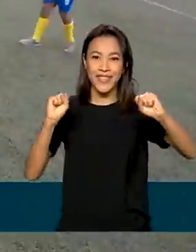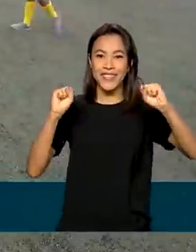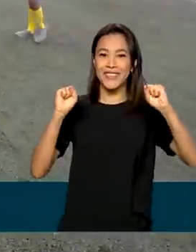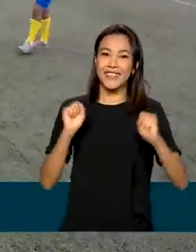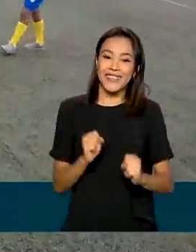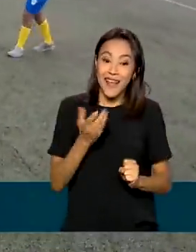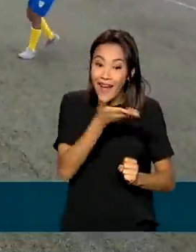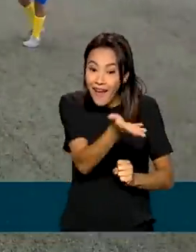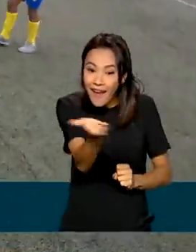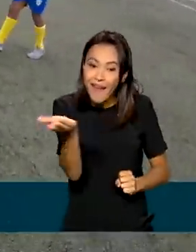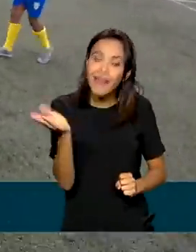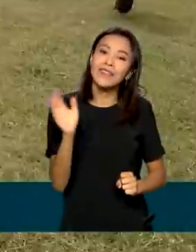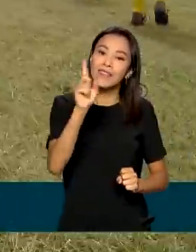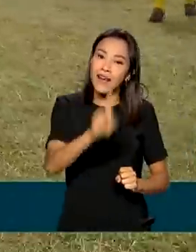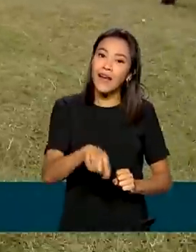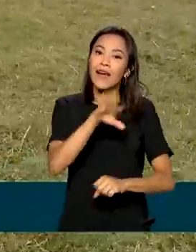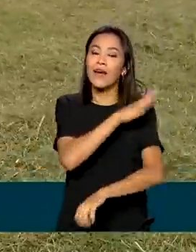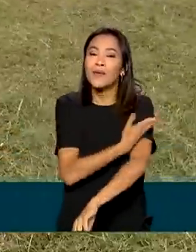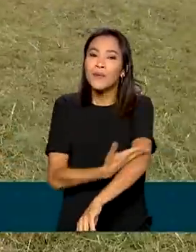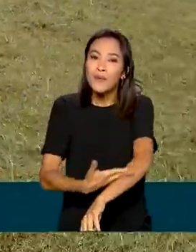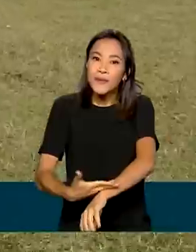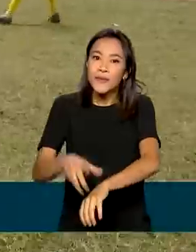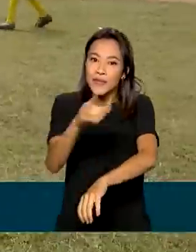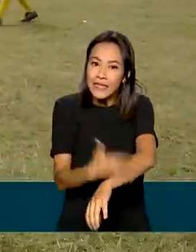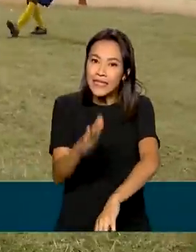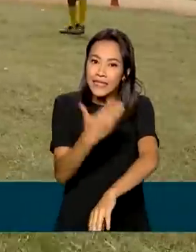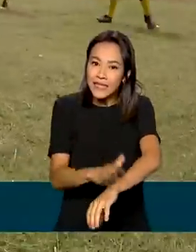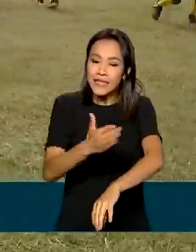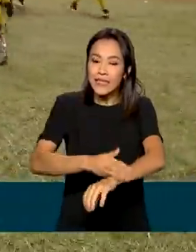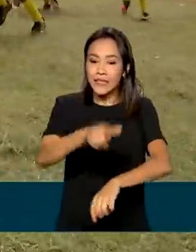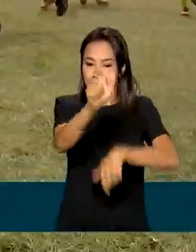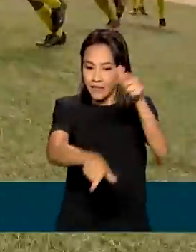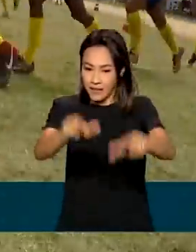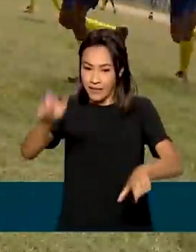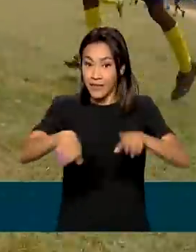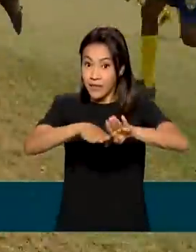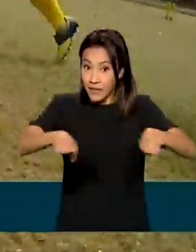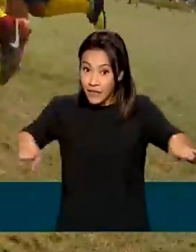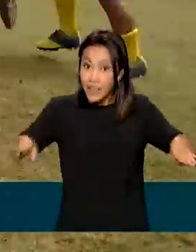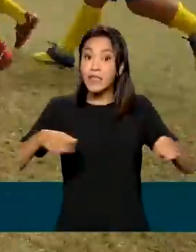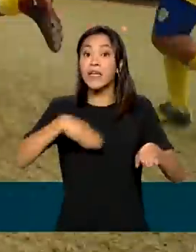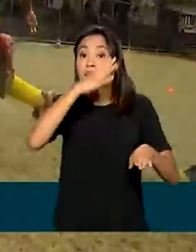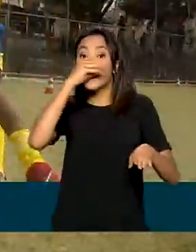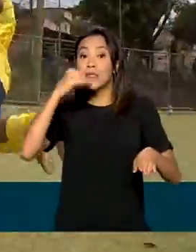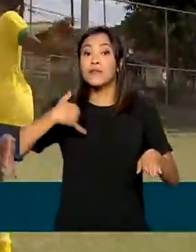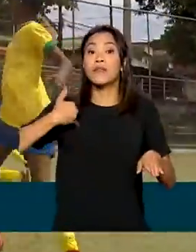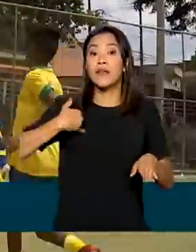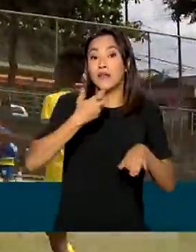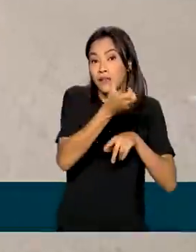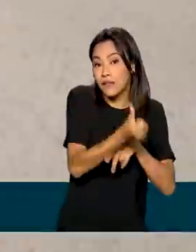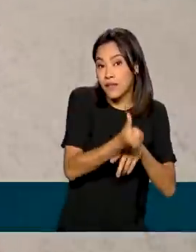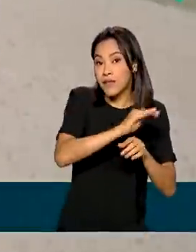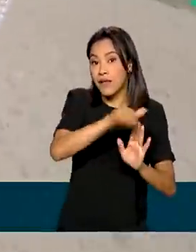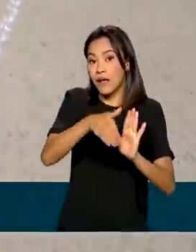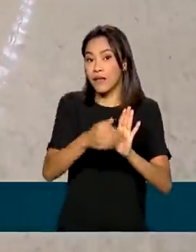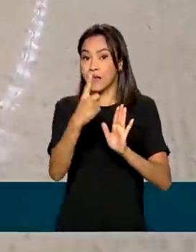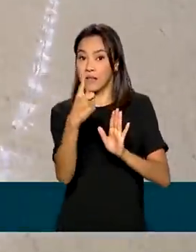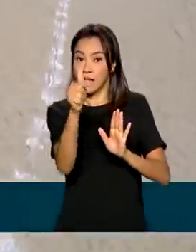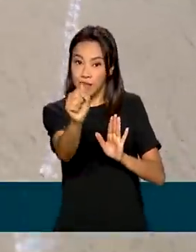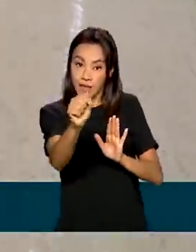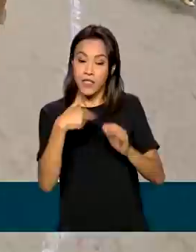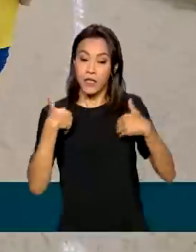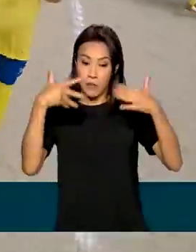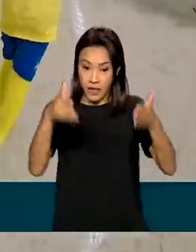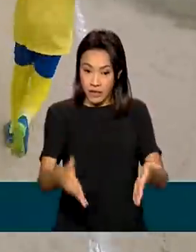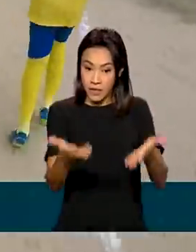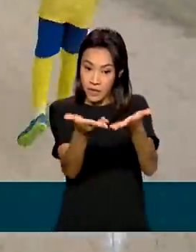Essa tem sido a rotina de centenas de crianças e adolescentes de 6 a 17 anos que participam do programa Seleções